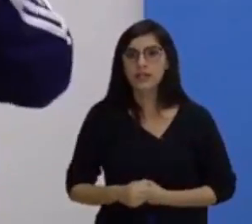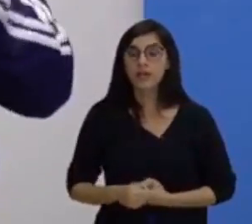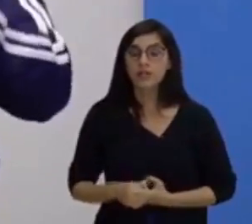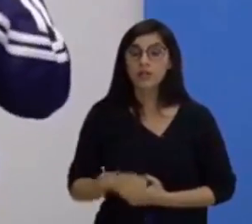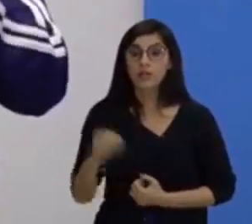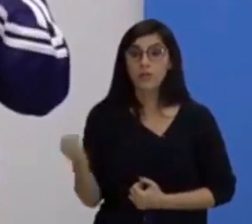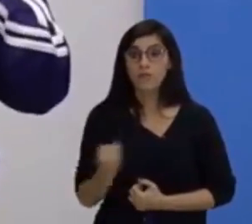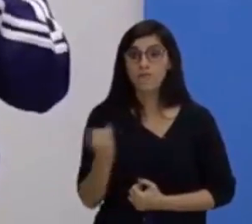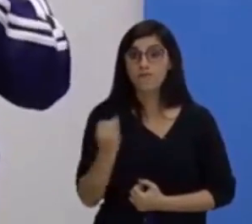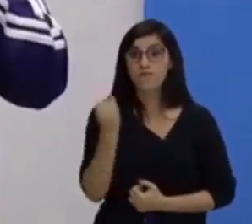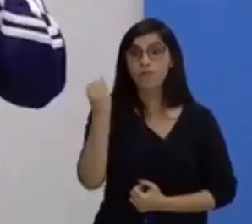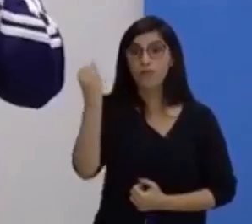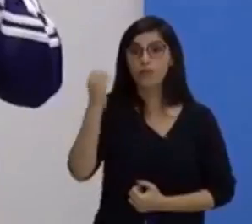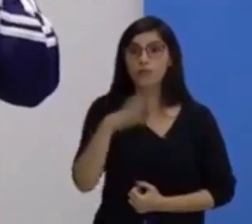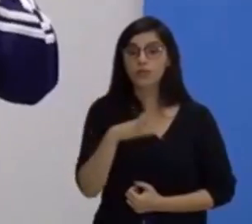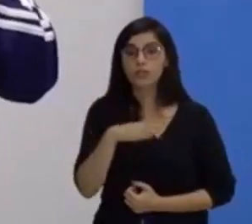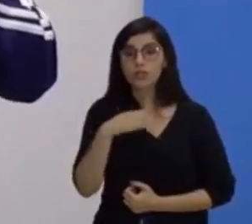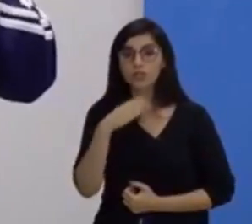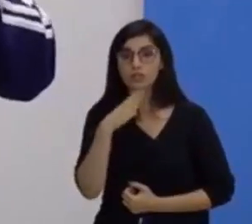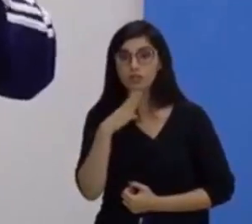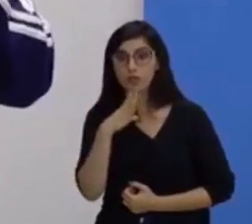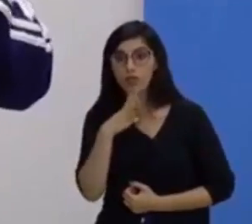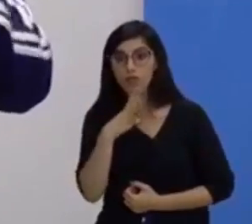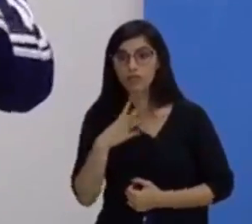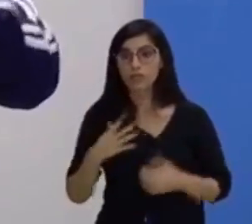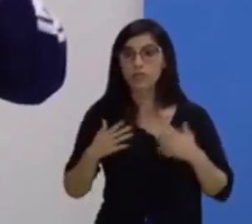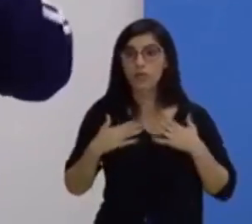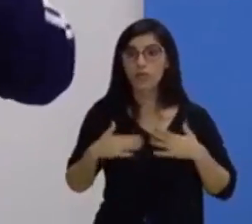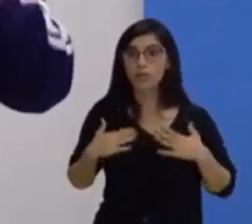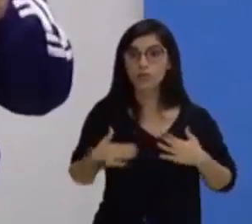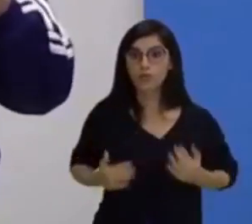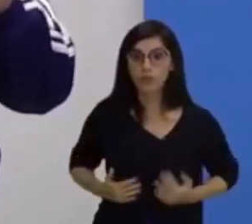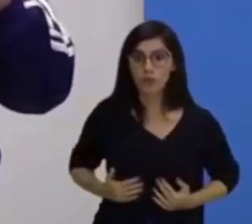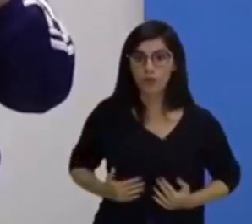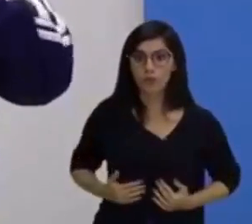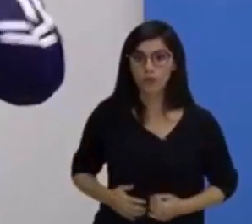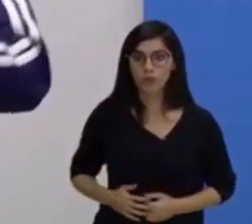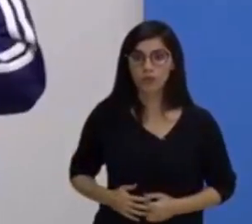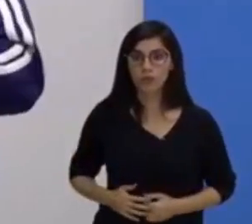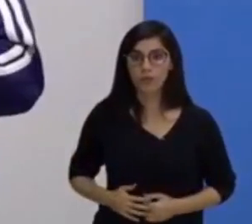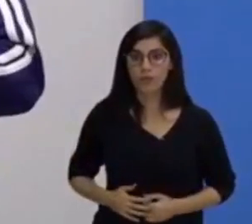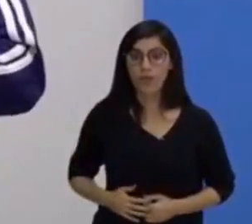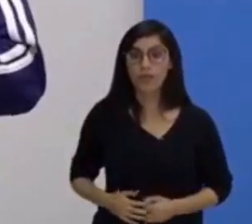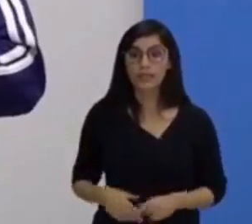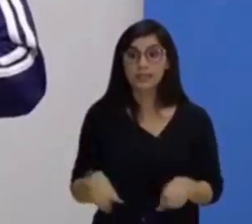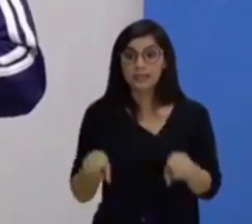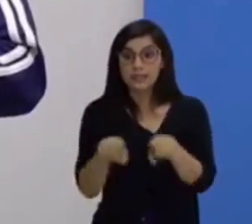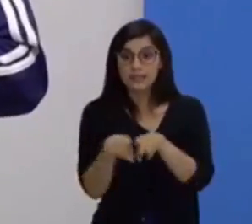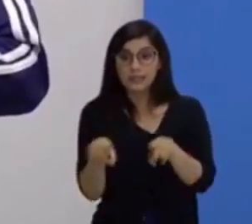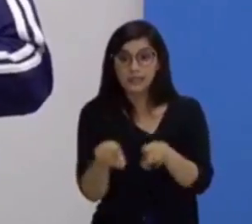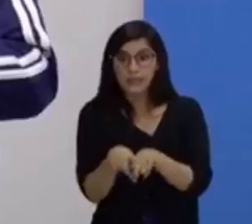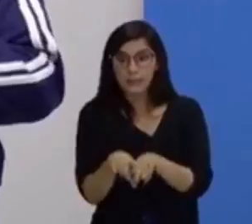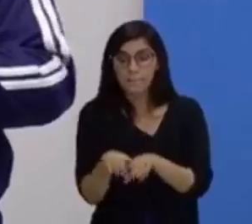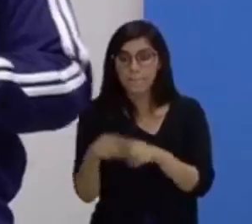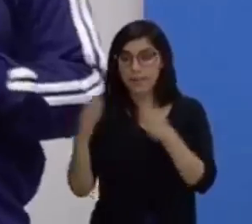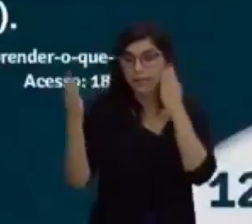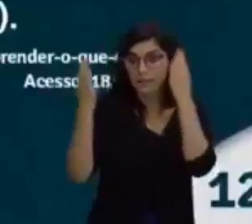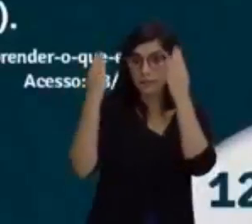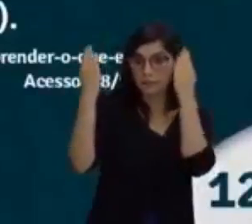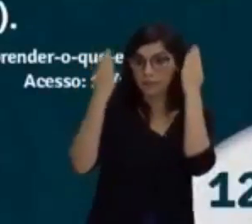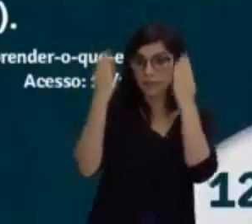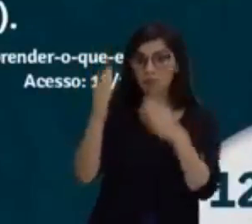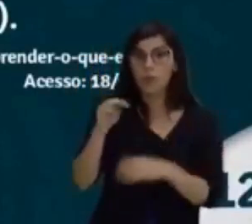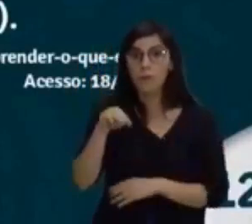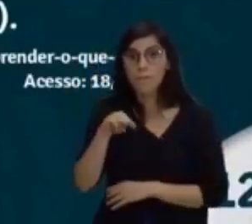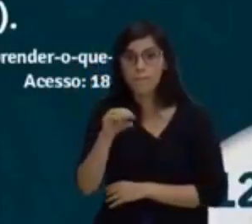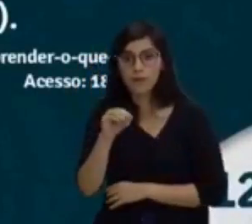que nós venhamos a conhecer do nosso corpo e também da psicomotricidade humana. Vamos lá? Vamos